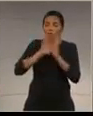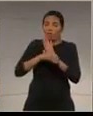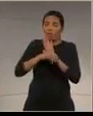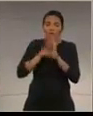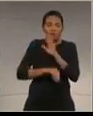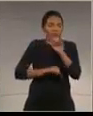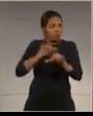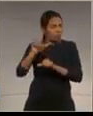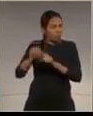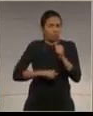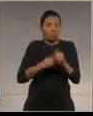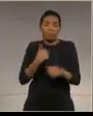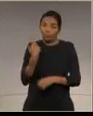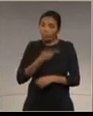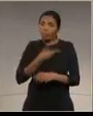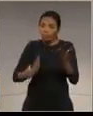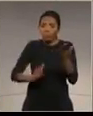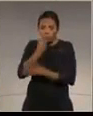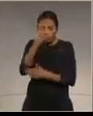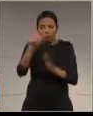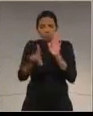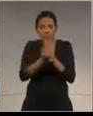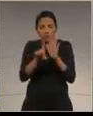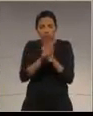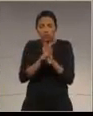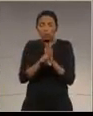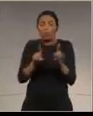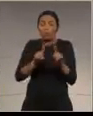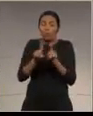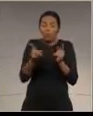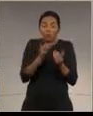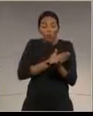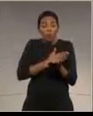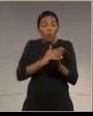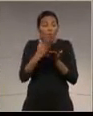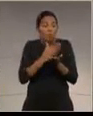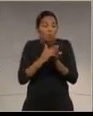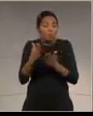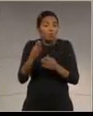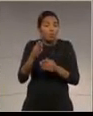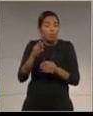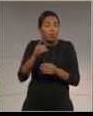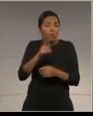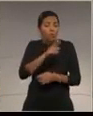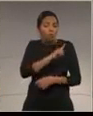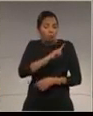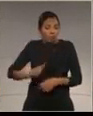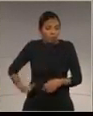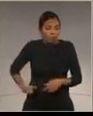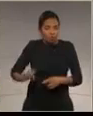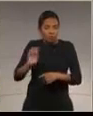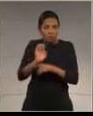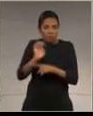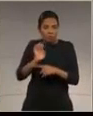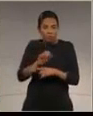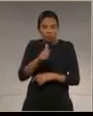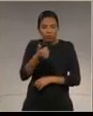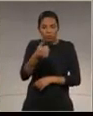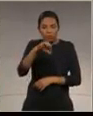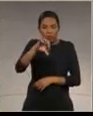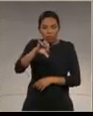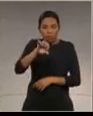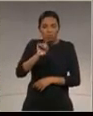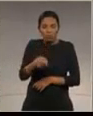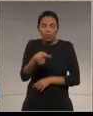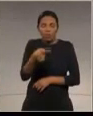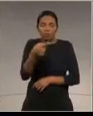conceito. Aprovamos a lei de iniciativa do Governo do Estado do Paraná, sob o número 19.913, neste ano